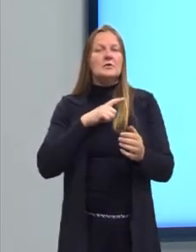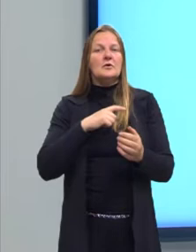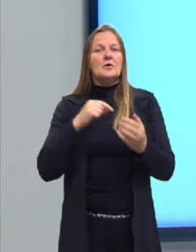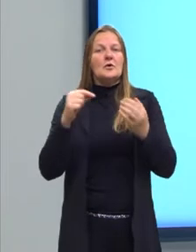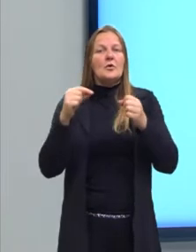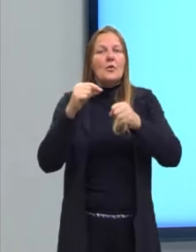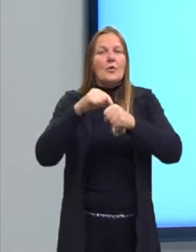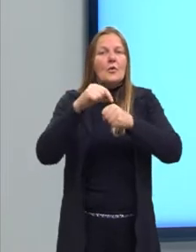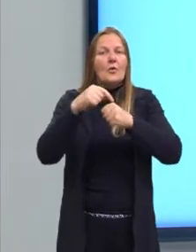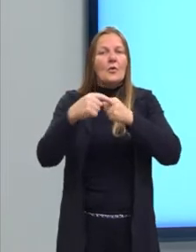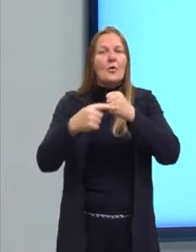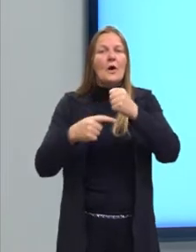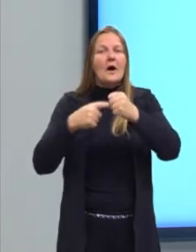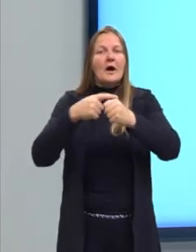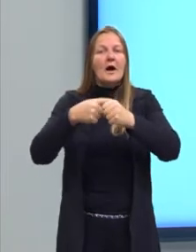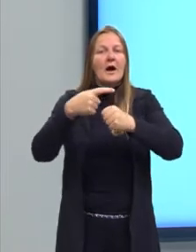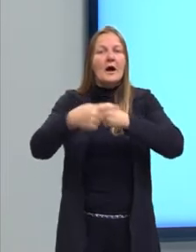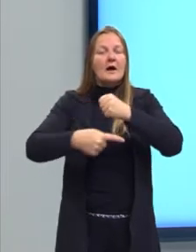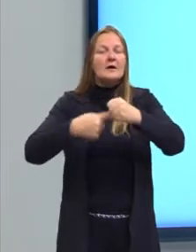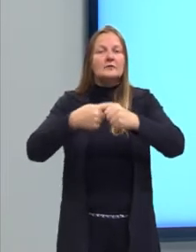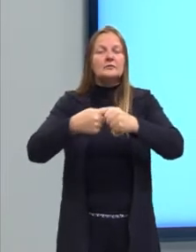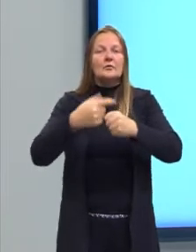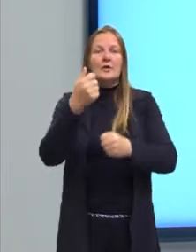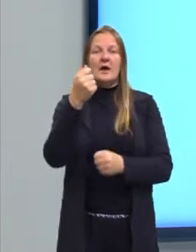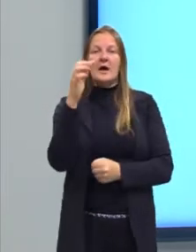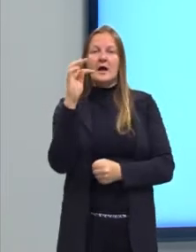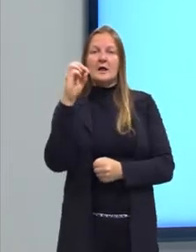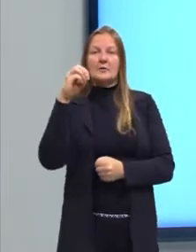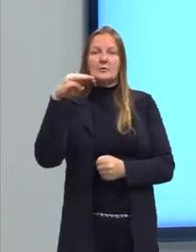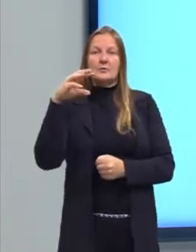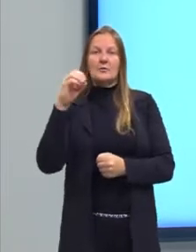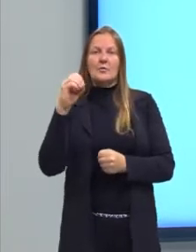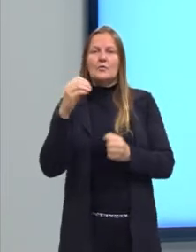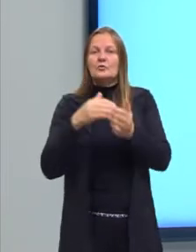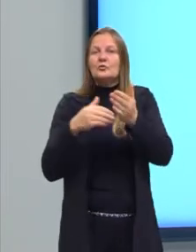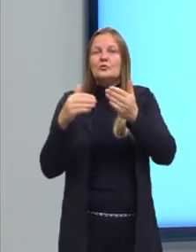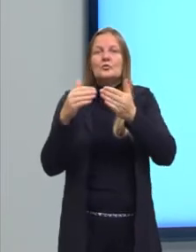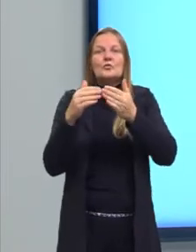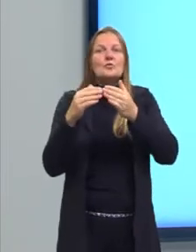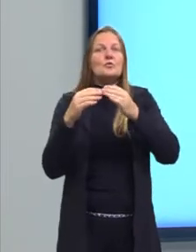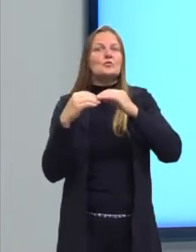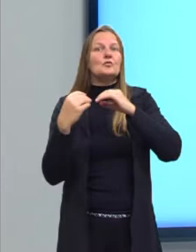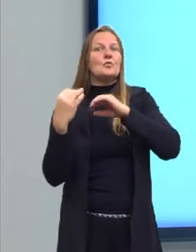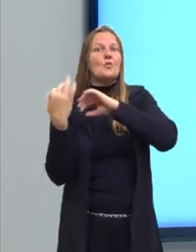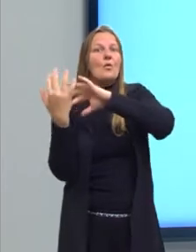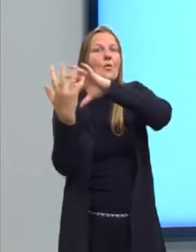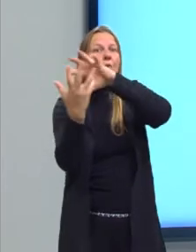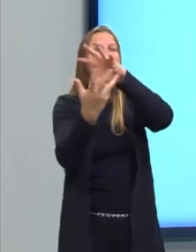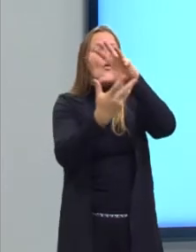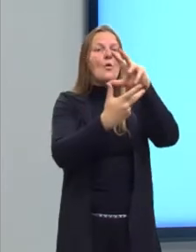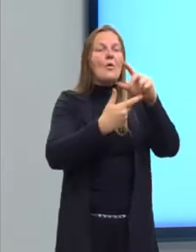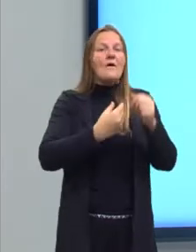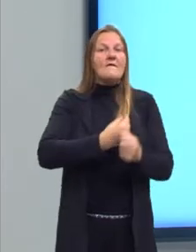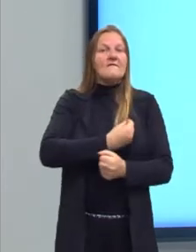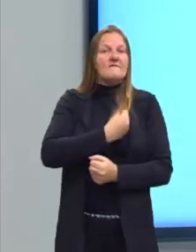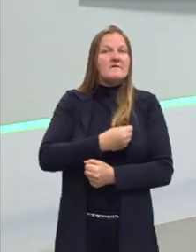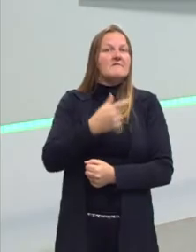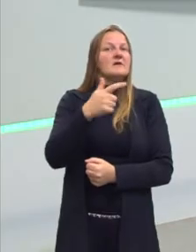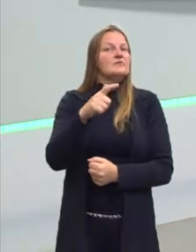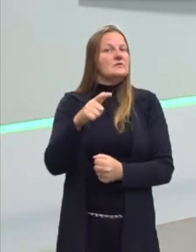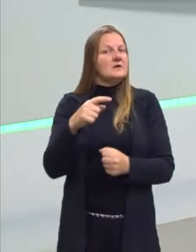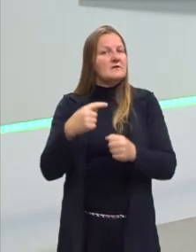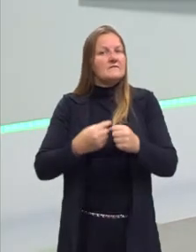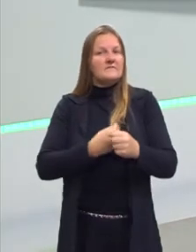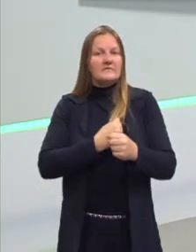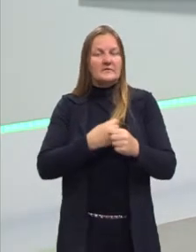átomo. O átomo, então, compõe todo o universo, incluindo coisas vivas e não vivas. Então, átomo,